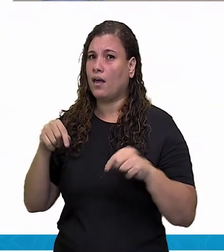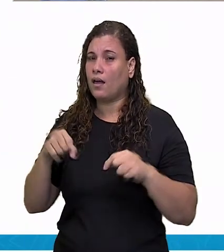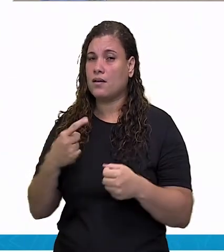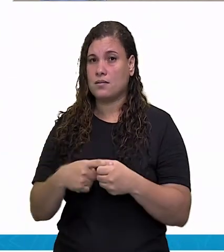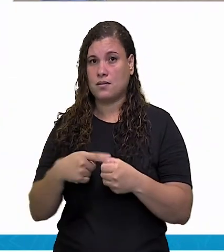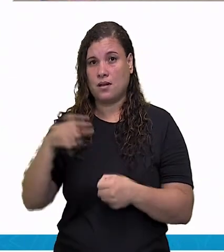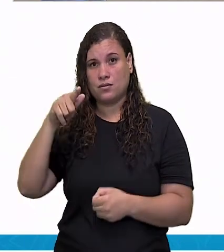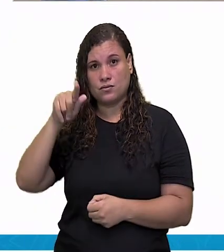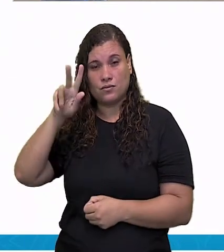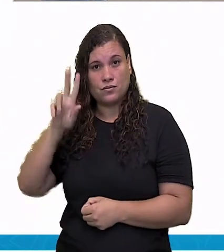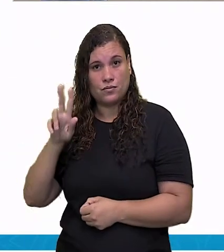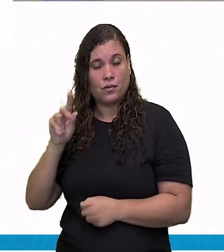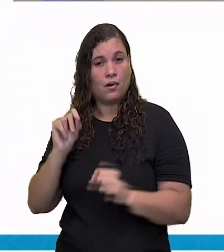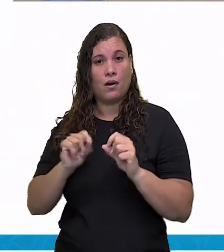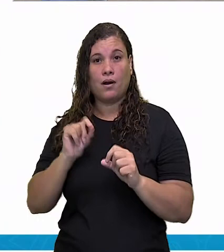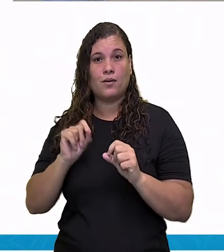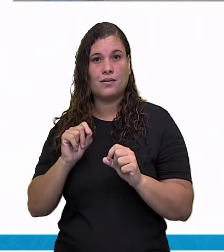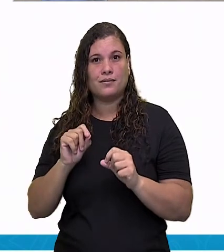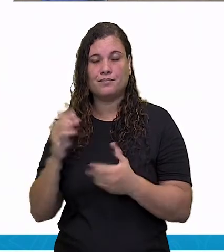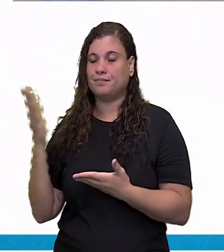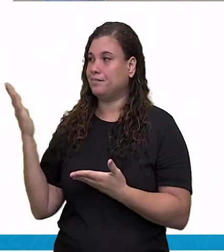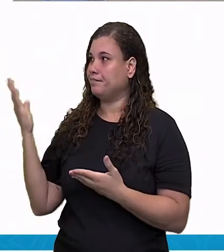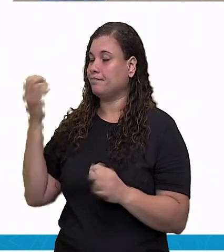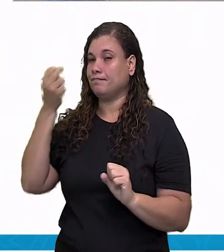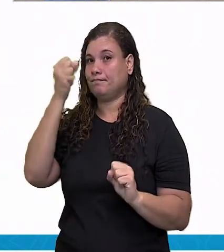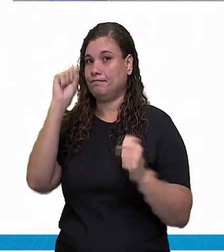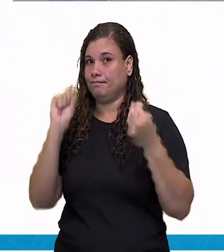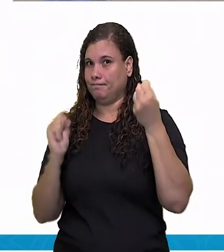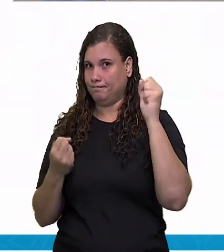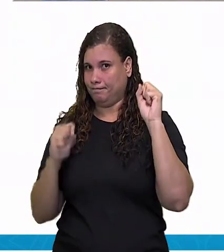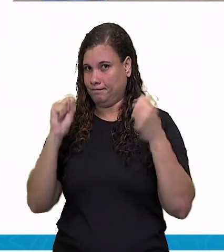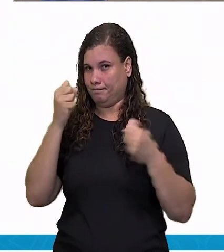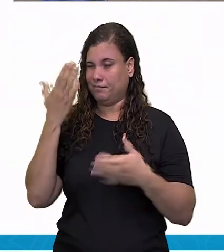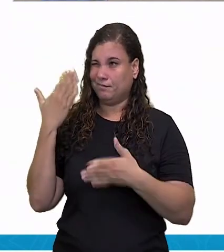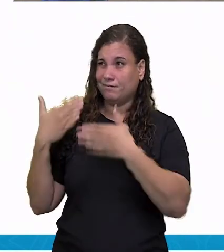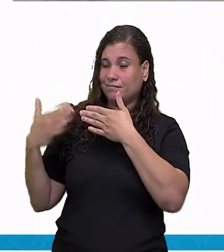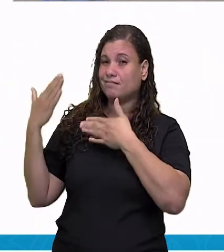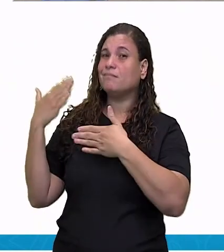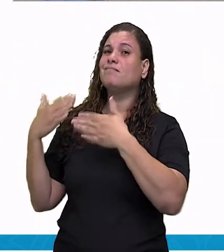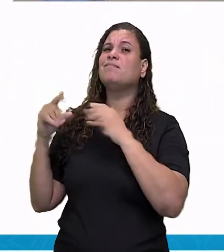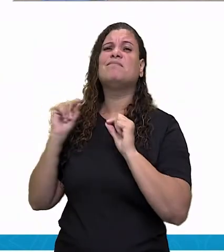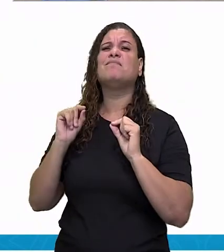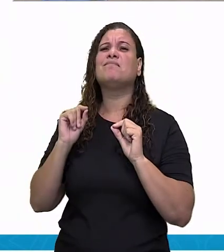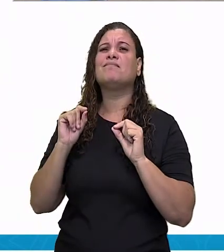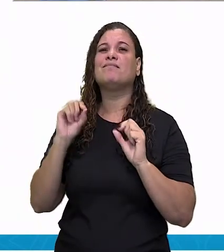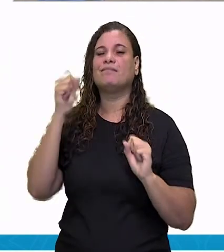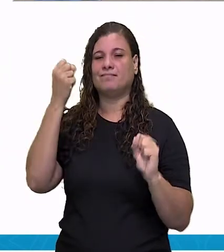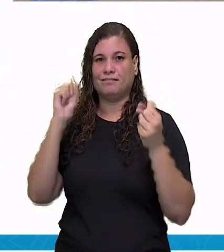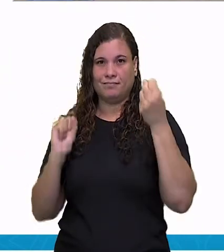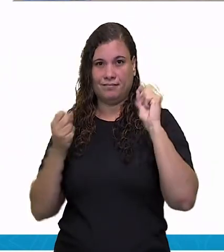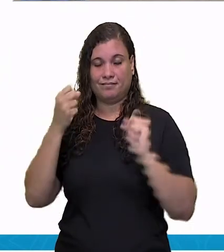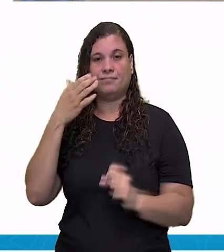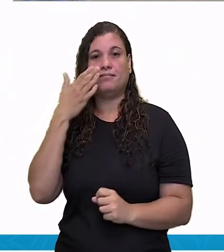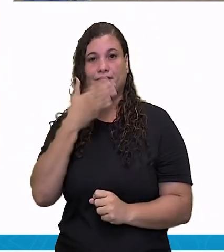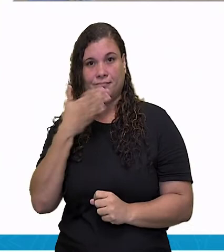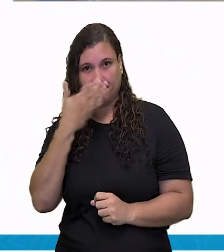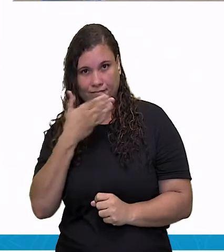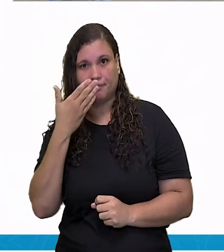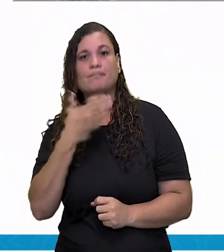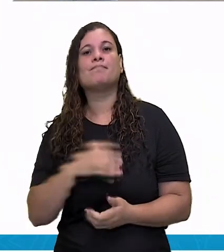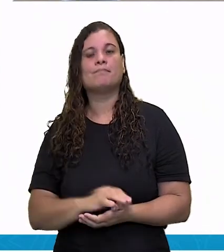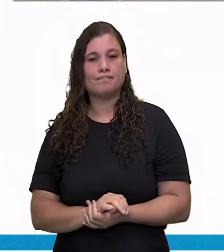a gente tem a tão famosa açucareira. A açucareira, ela foi tombada pelo Conselho